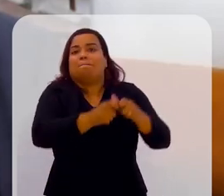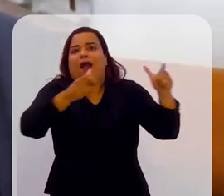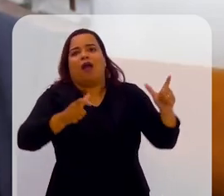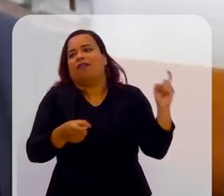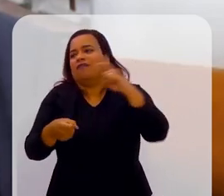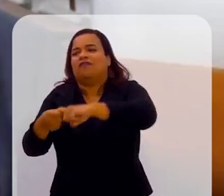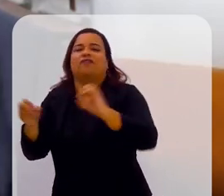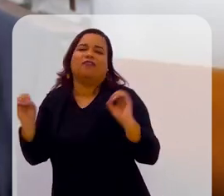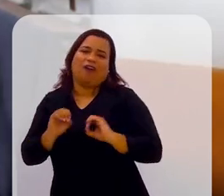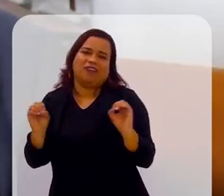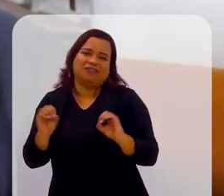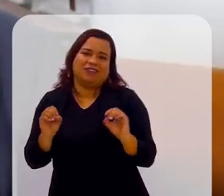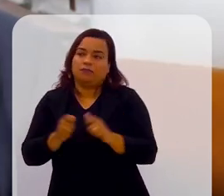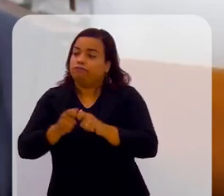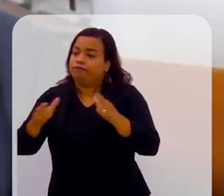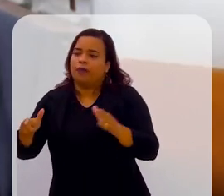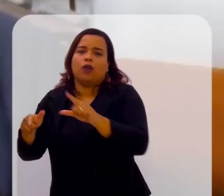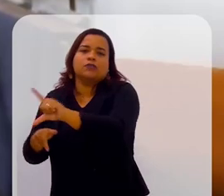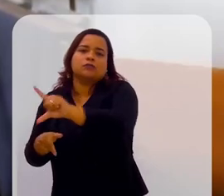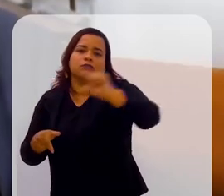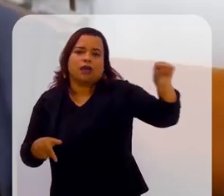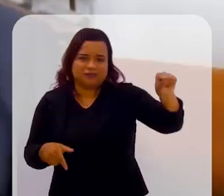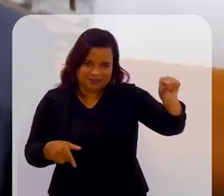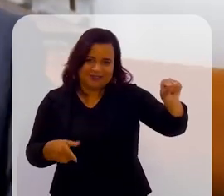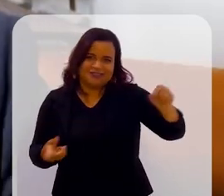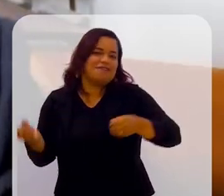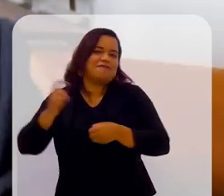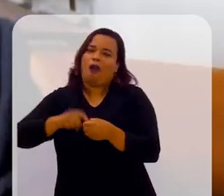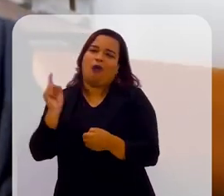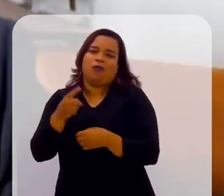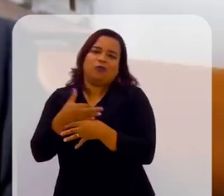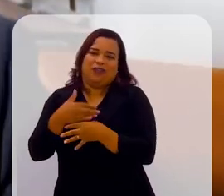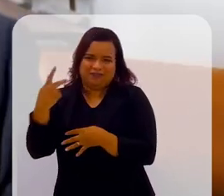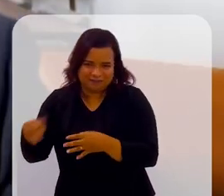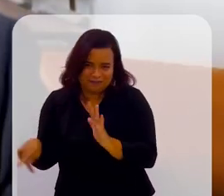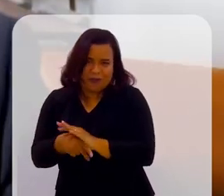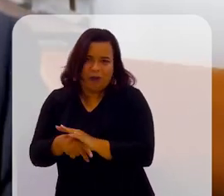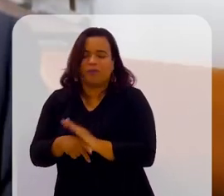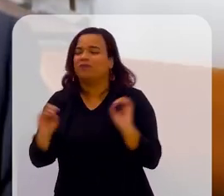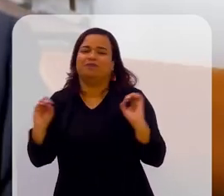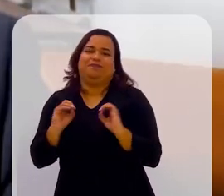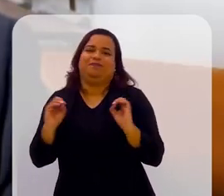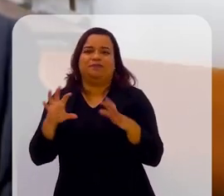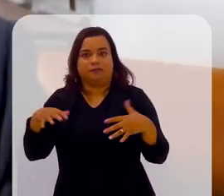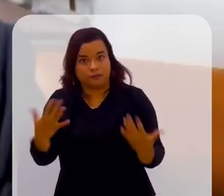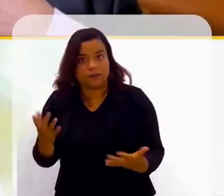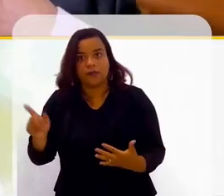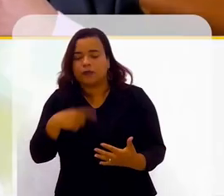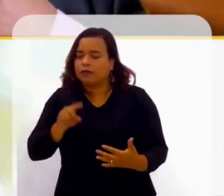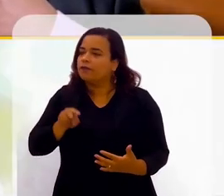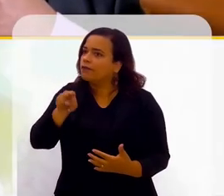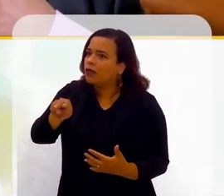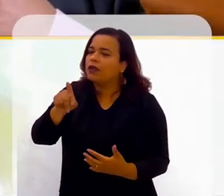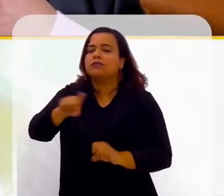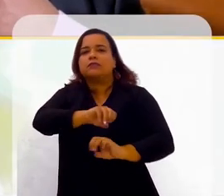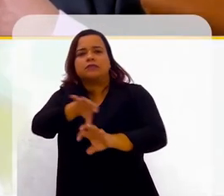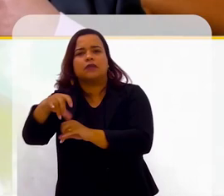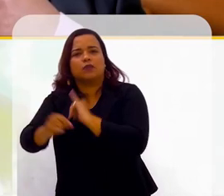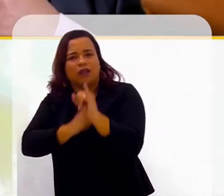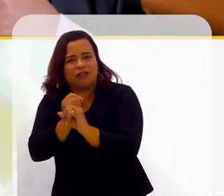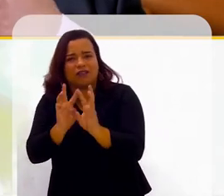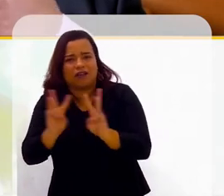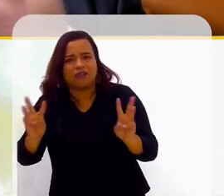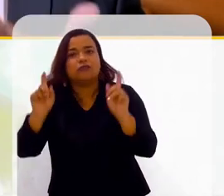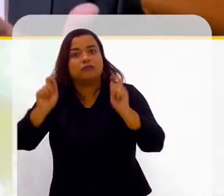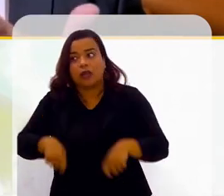maioria sai das cidades pequenas, do interior, e não retorna para as suas cidades. Então, quando a gente usa o ensino de internet, como